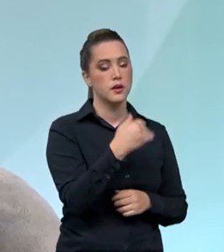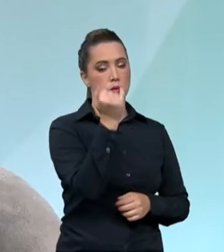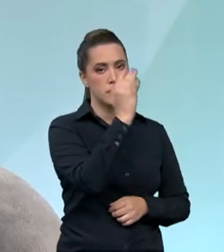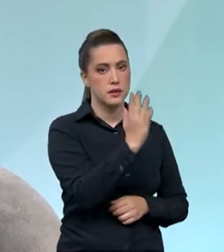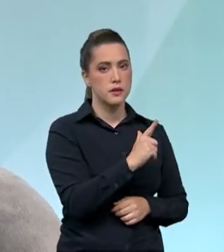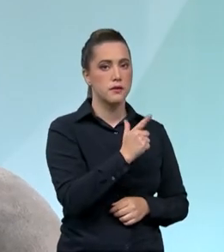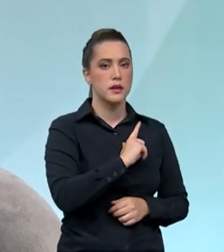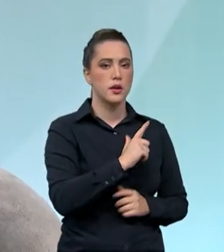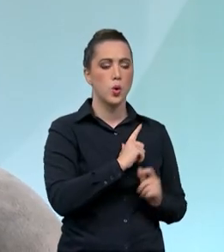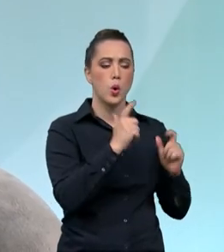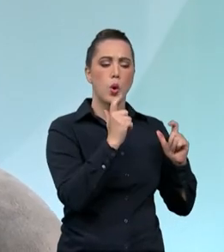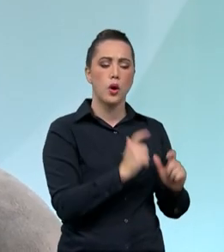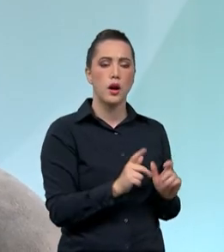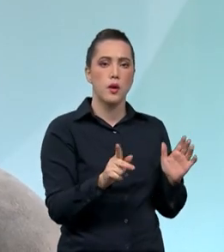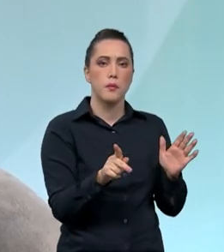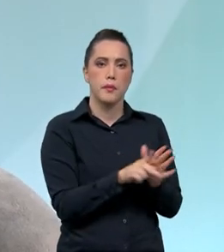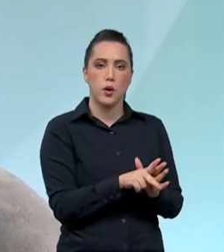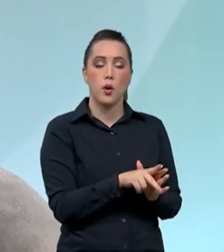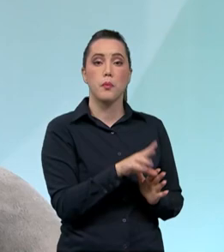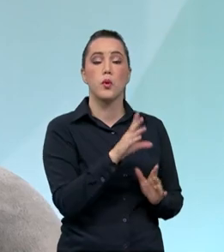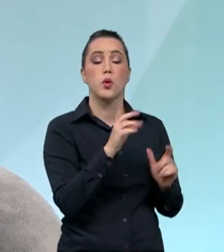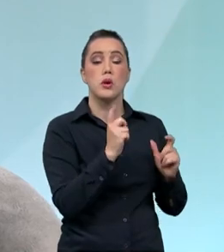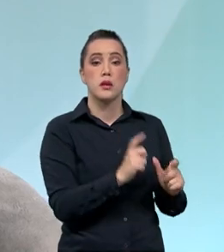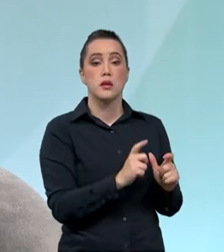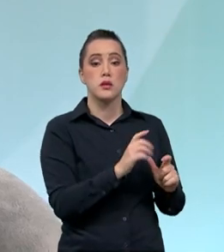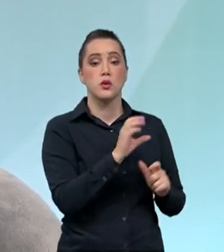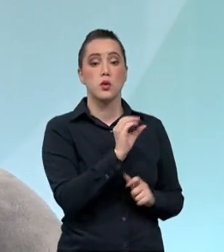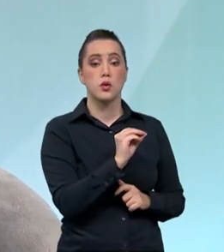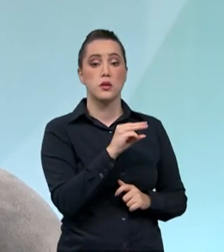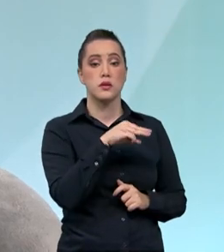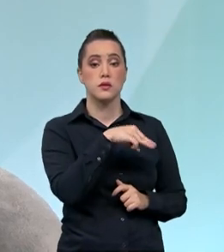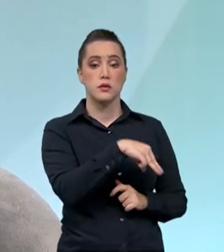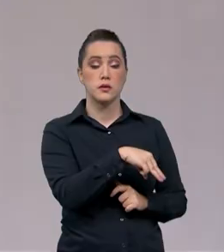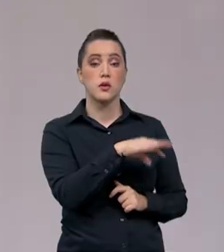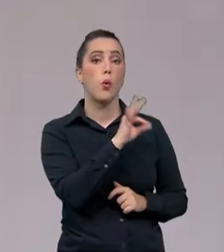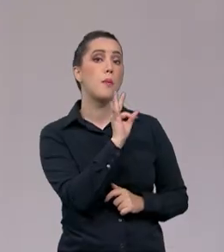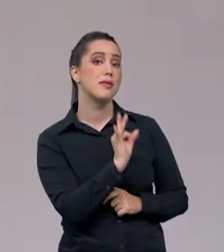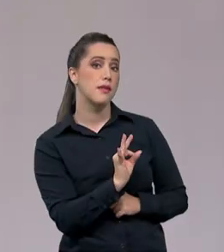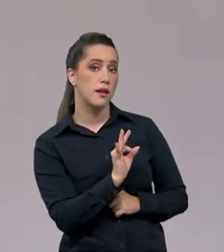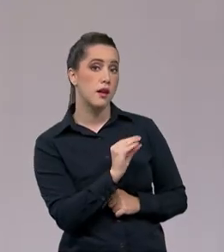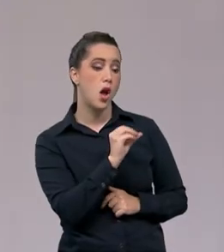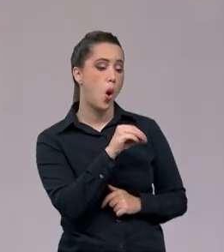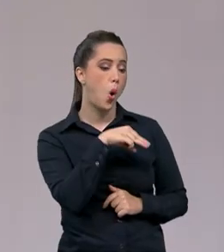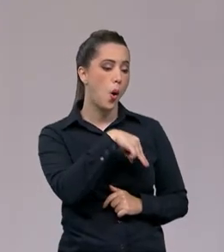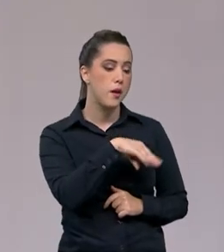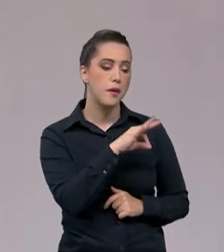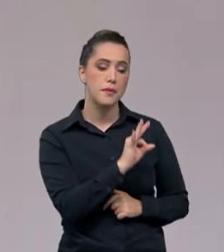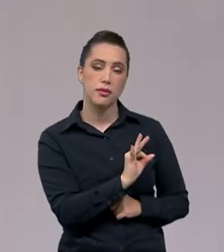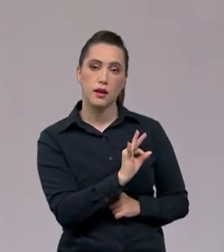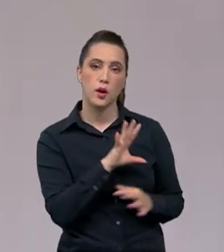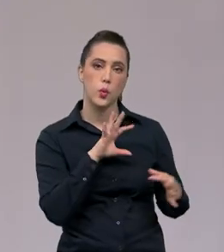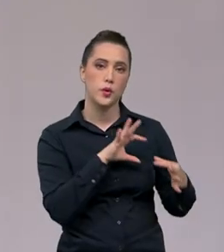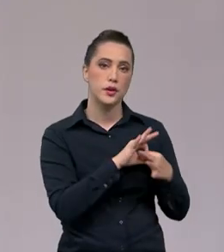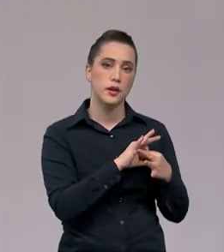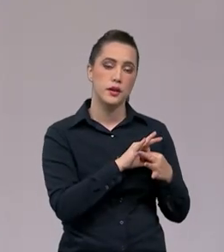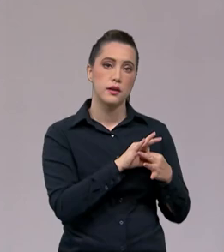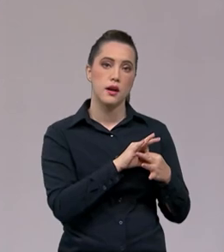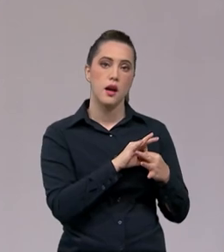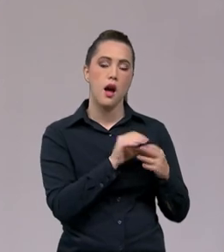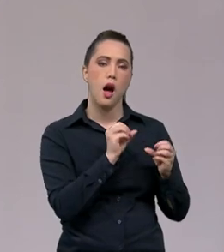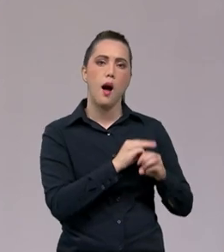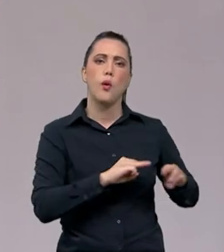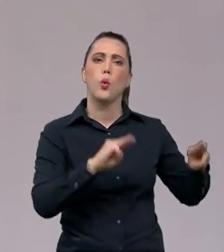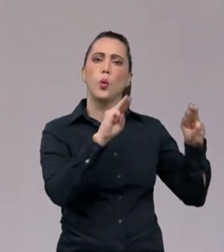instalar um escritório regional da Organização Mundial para o Turismo, a OMT, que é ligada às Nações Unidas. Inclusive, será